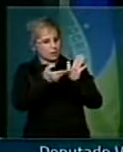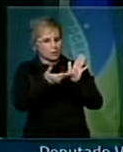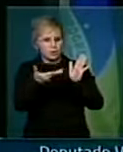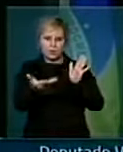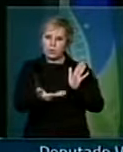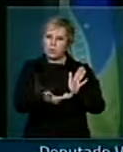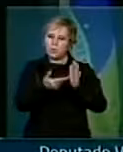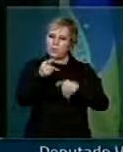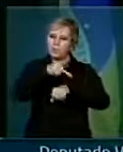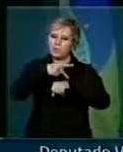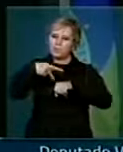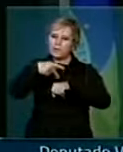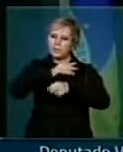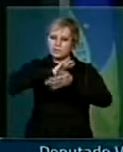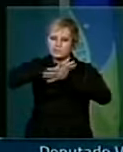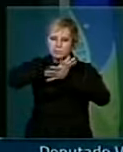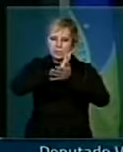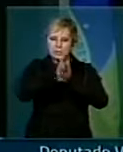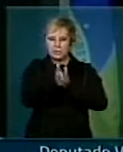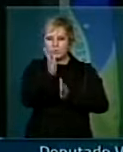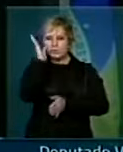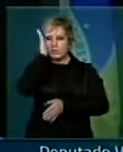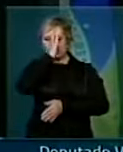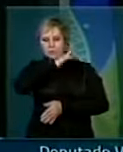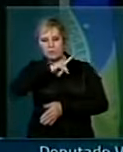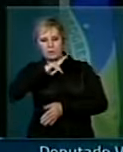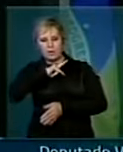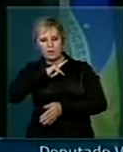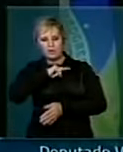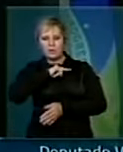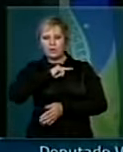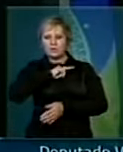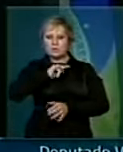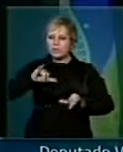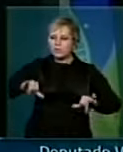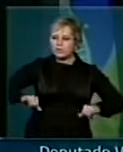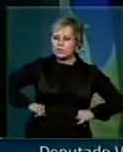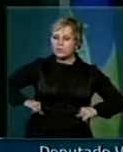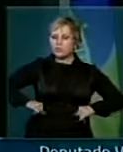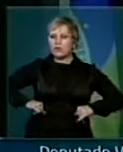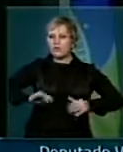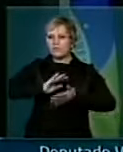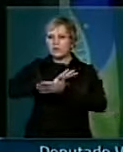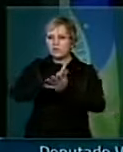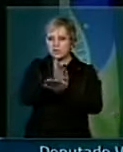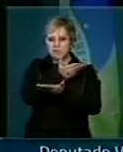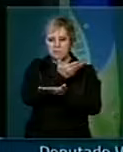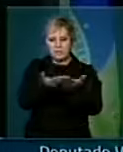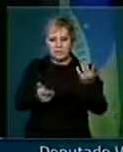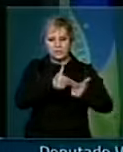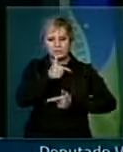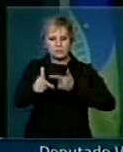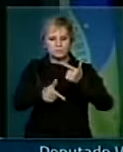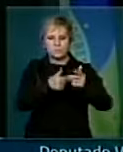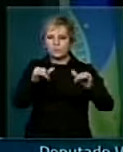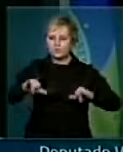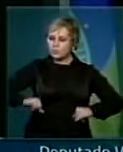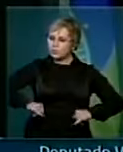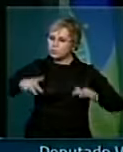é maldito, que causa fome, causa desemprego, que exclui, que provoca dor,